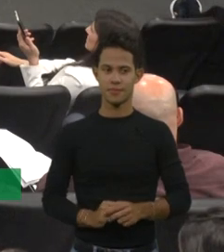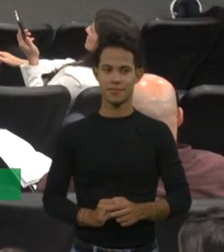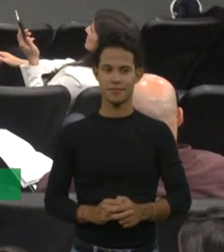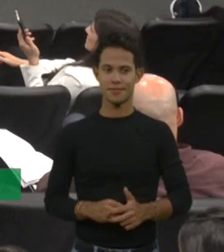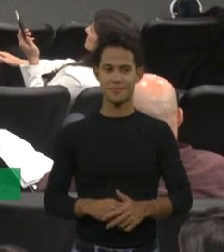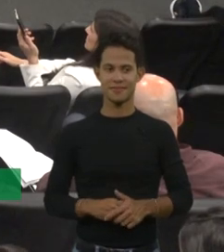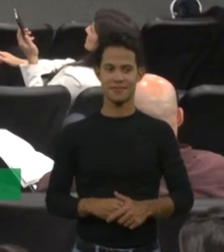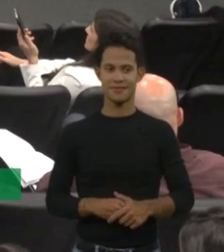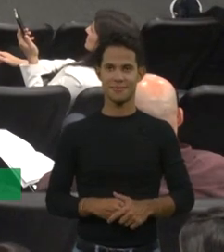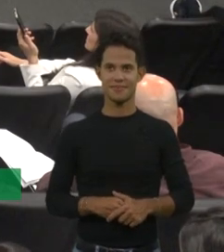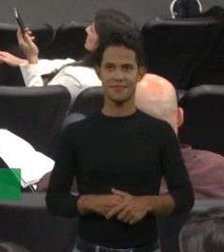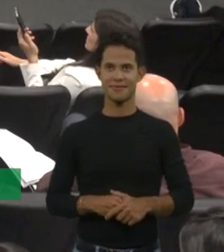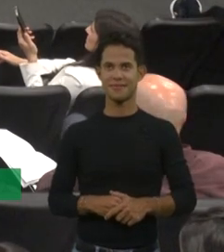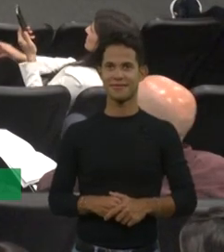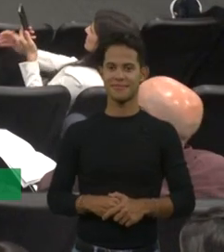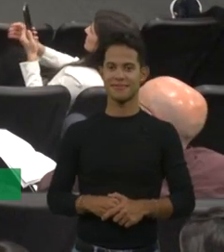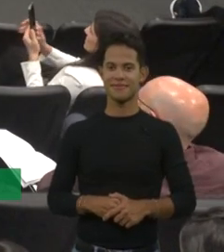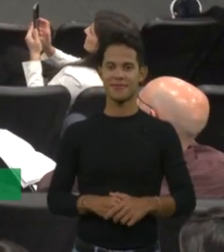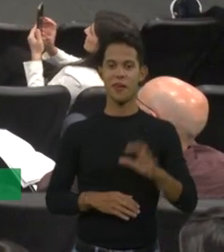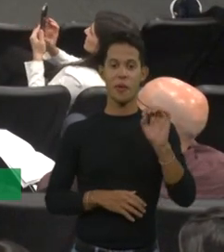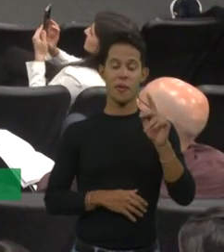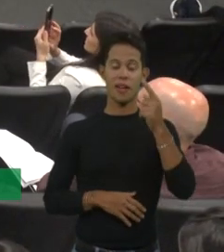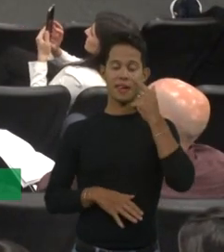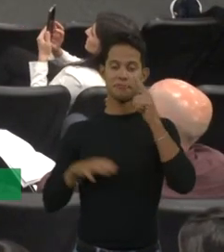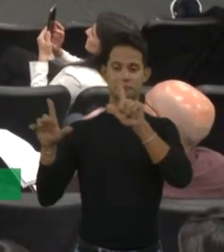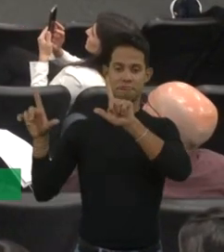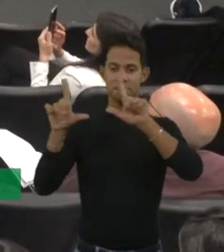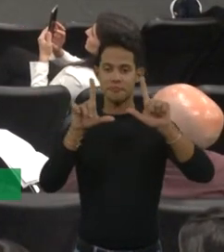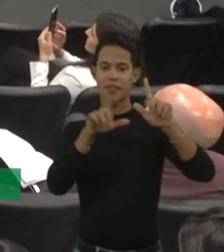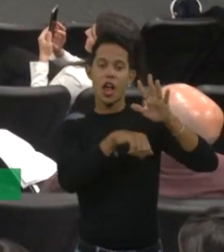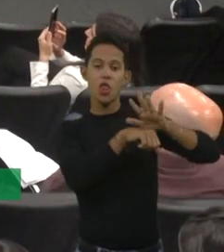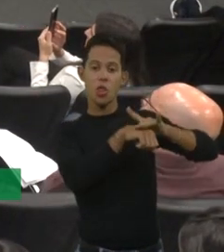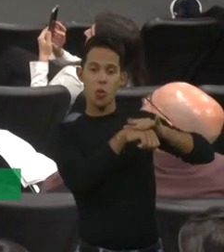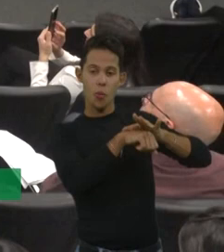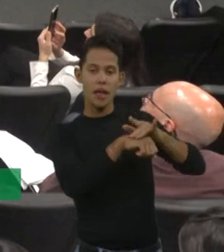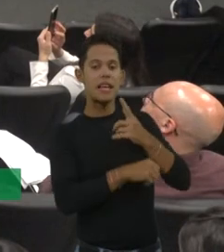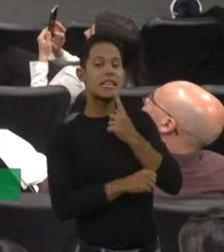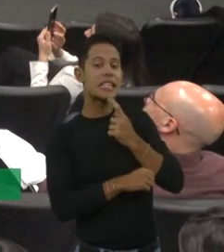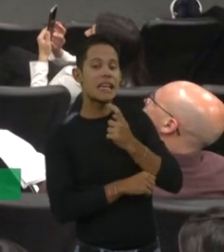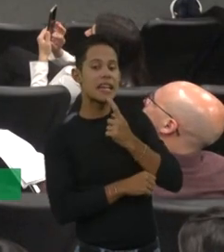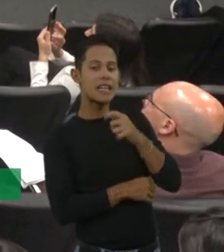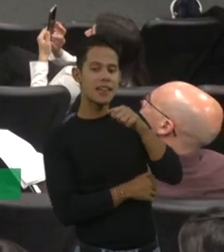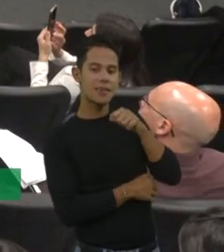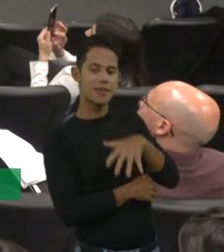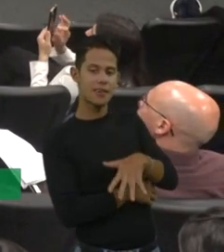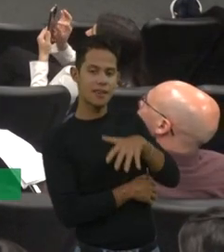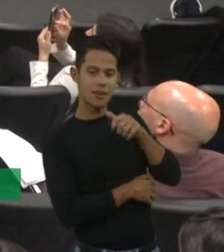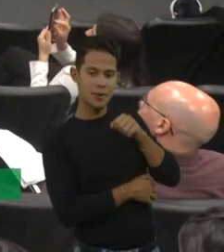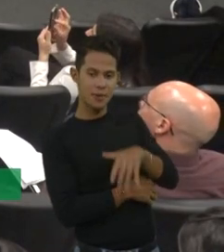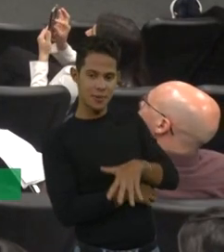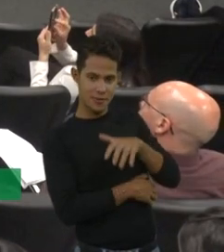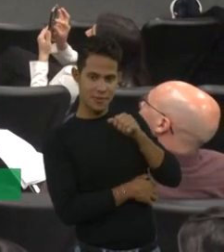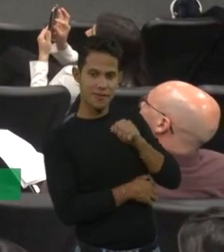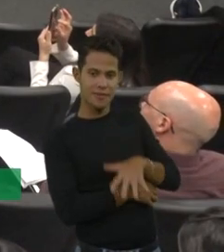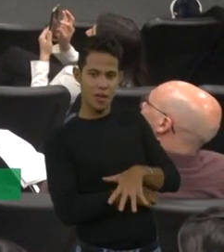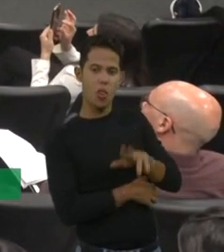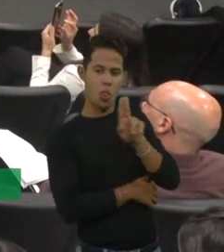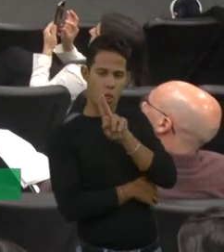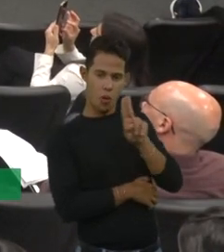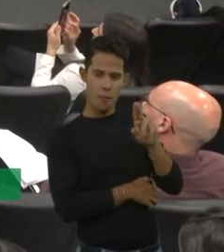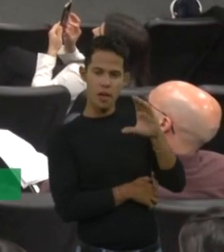Então, vou passar daqui, acho que não tem problema. Então, as doenças hemorrágicas, coagulopatias congênitas, como o nome fala,